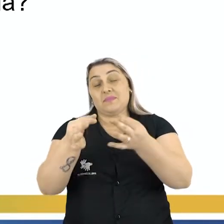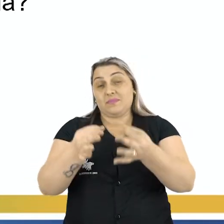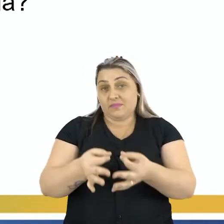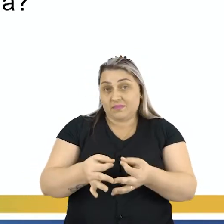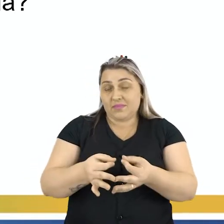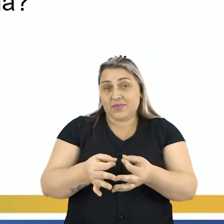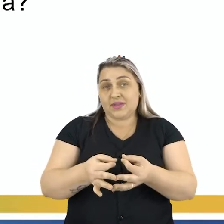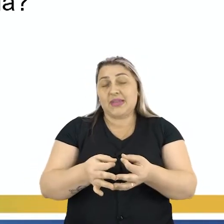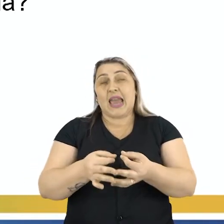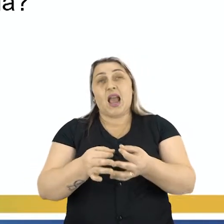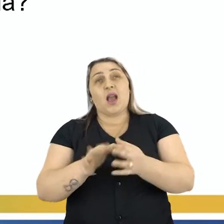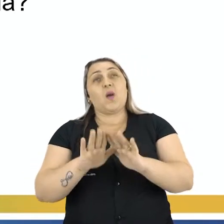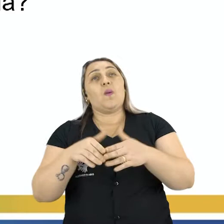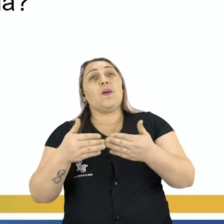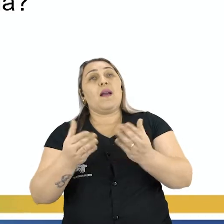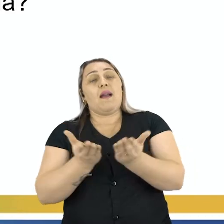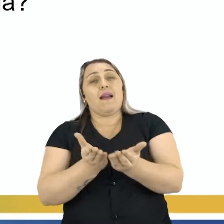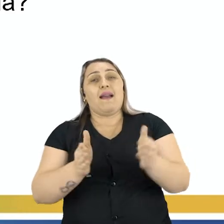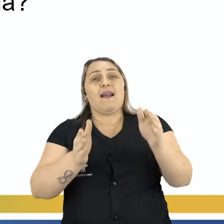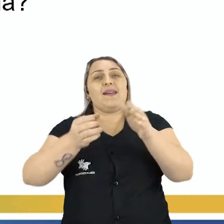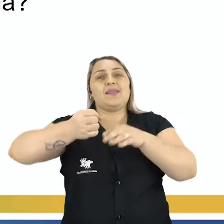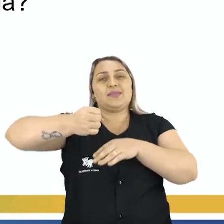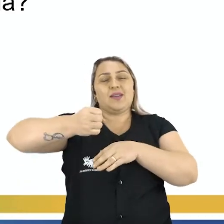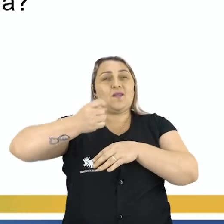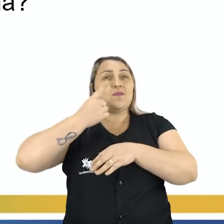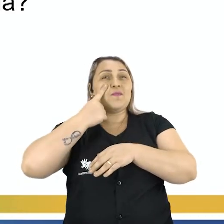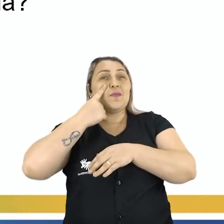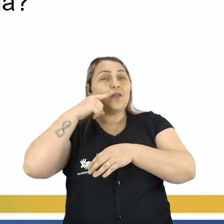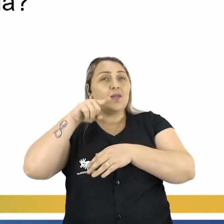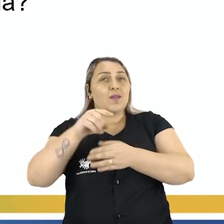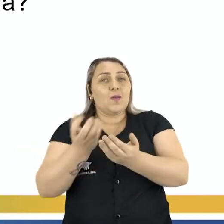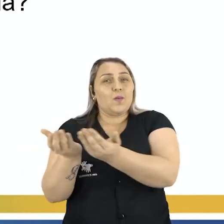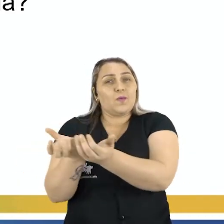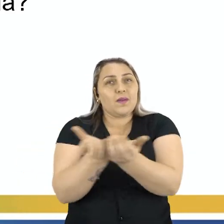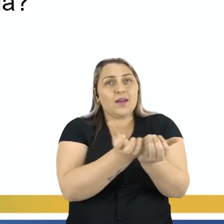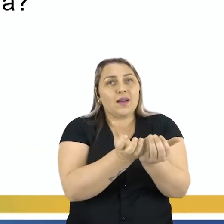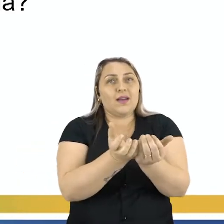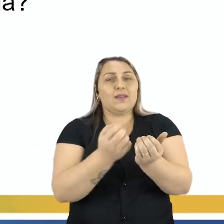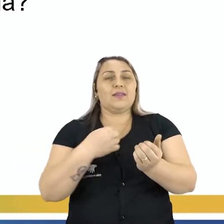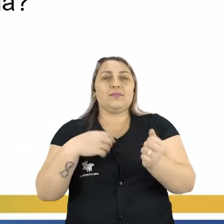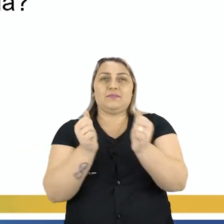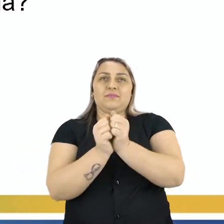deve ser a jarra Vamos conferir o gabarito comigo?